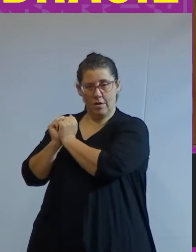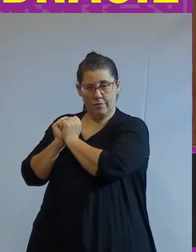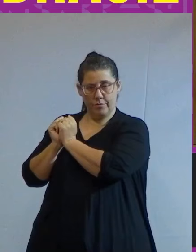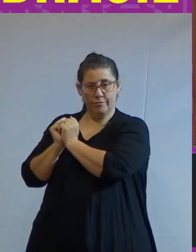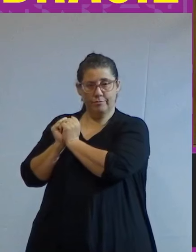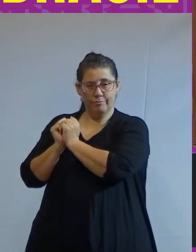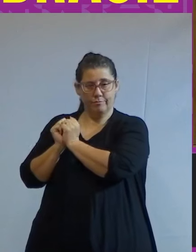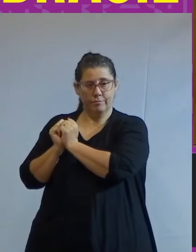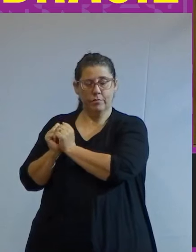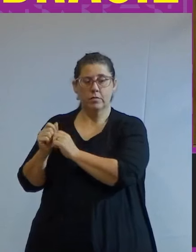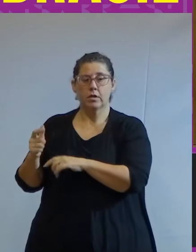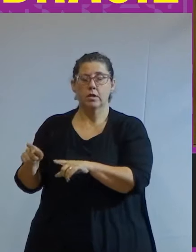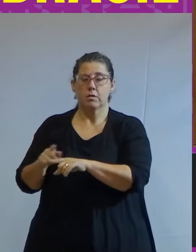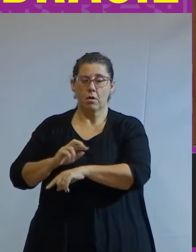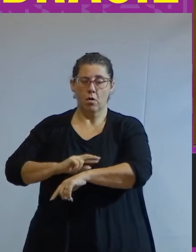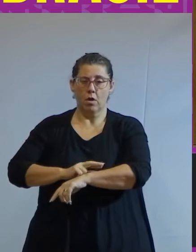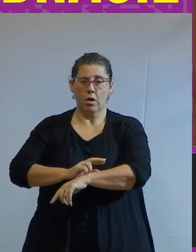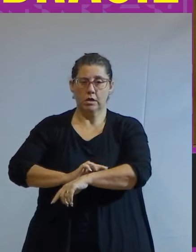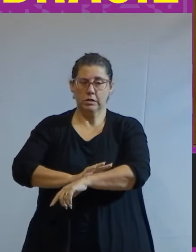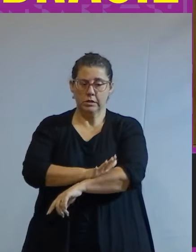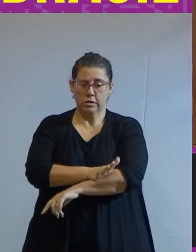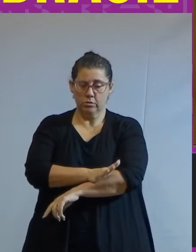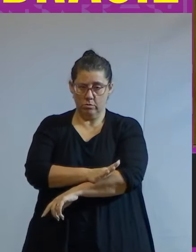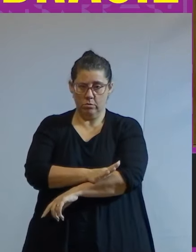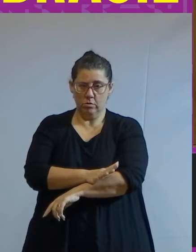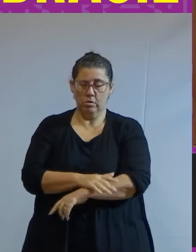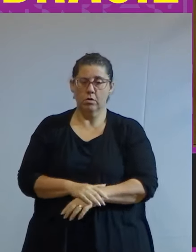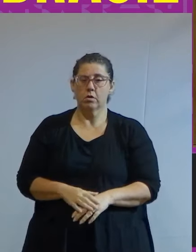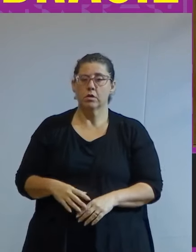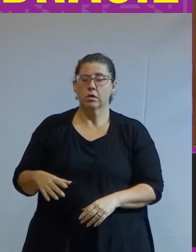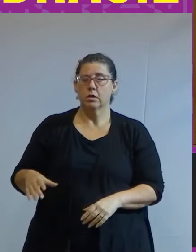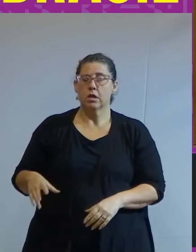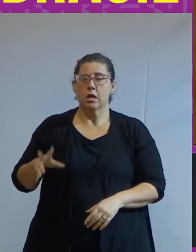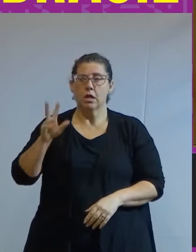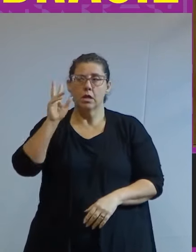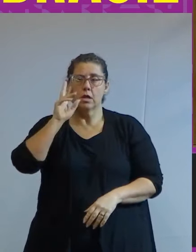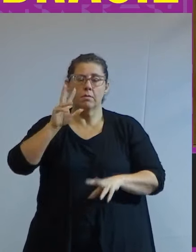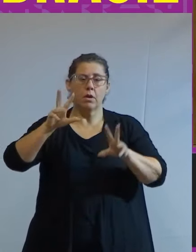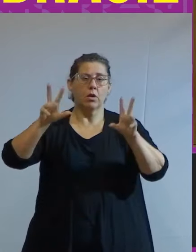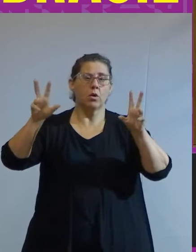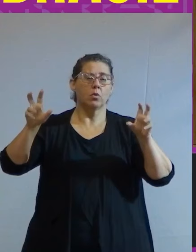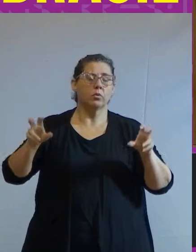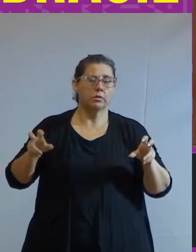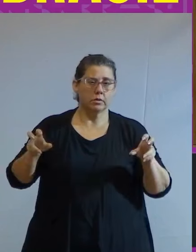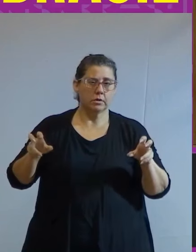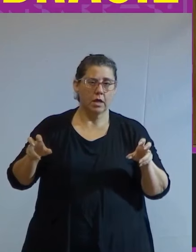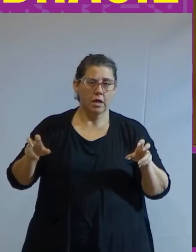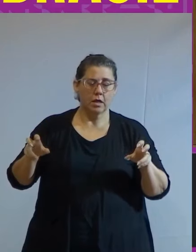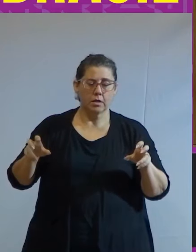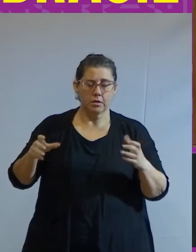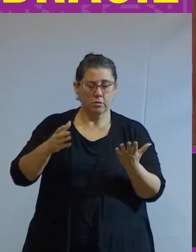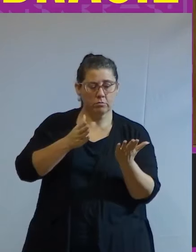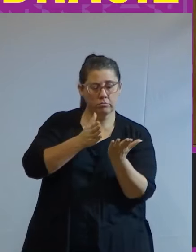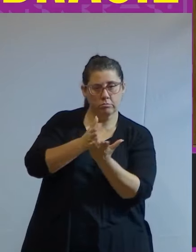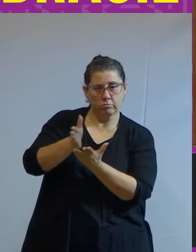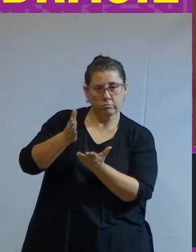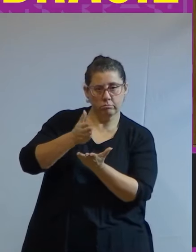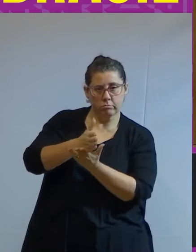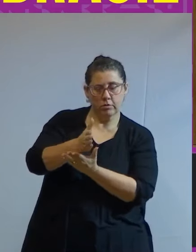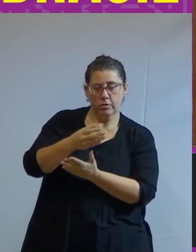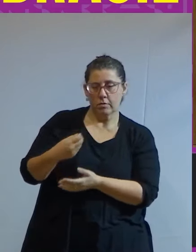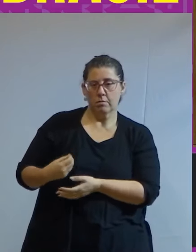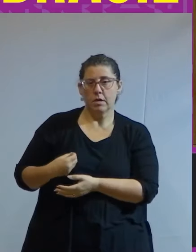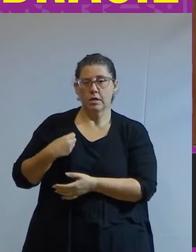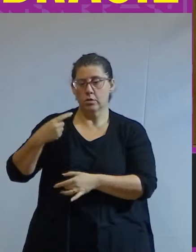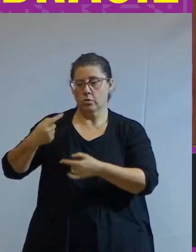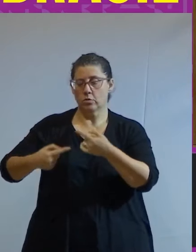e ao racismo até hoje vigente resgatar as teses dualistas que estiveram a miúde presentes